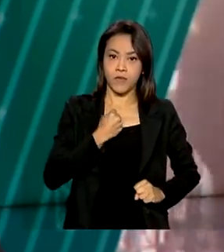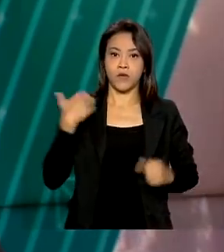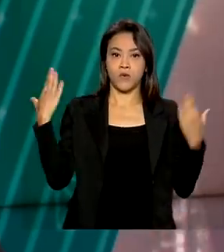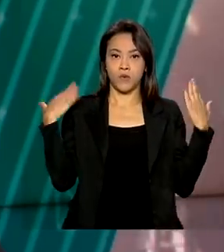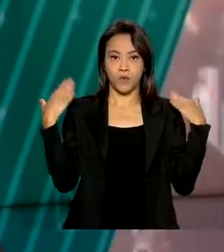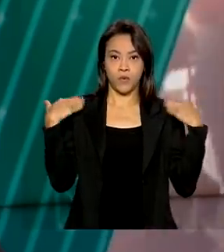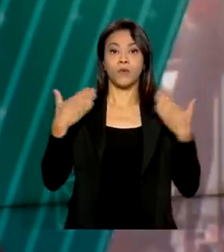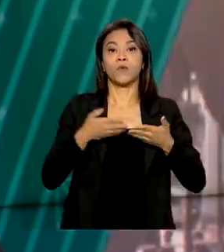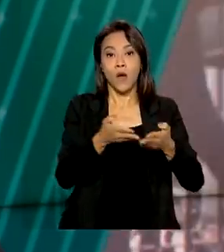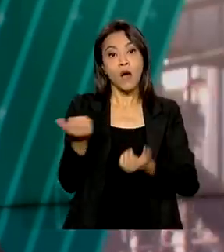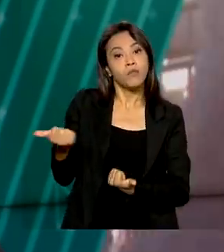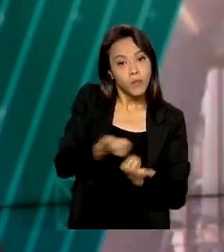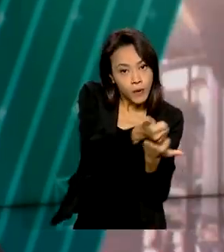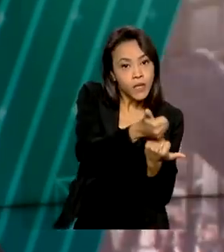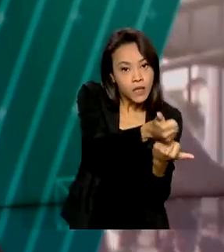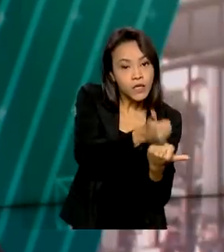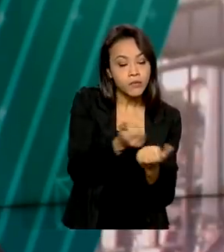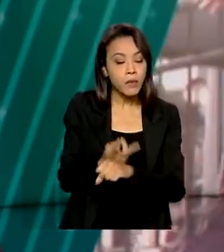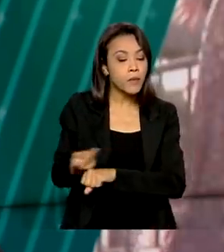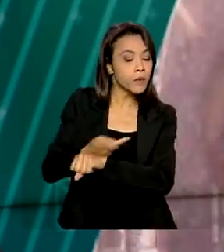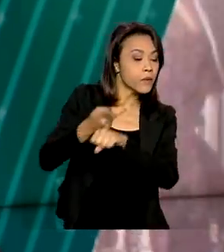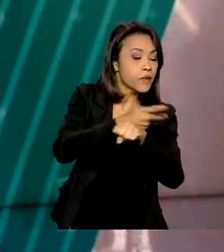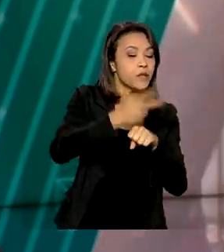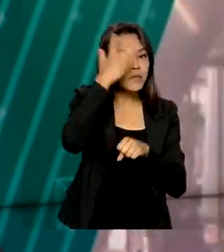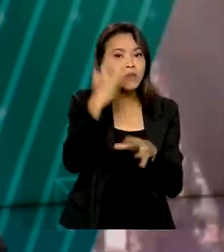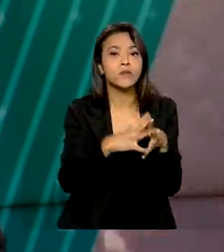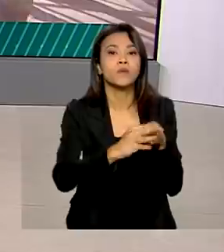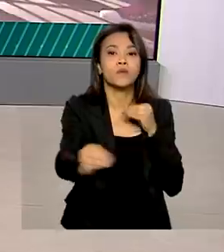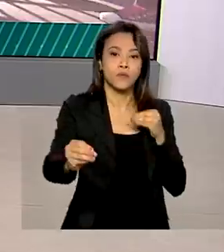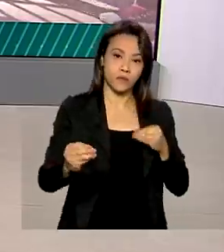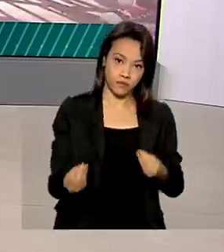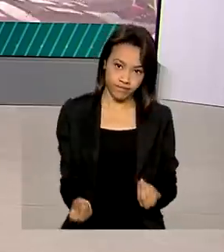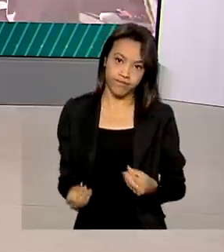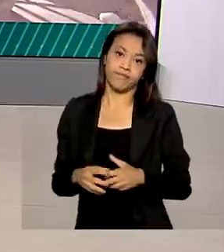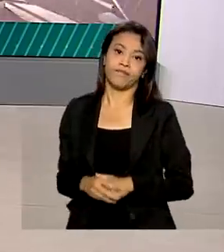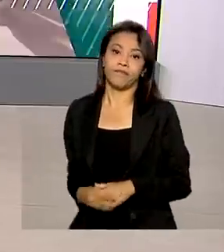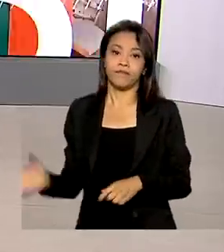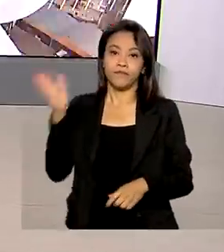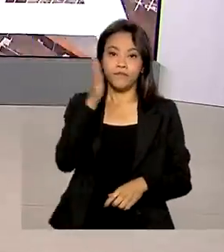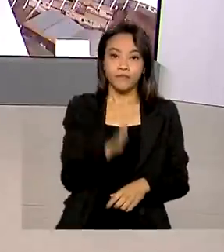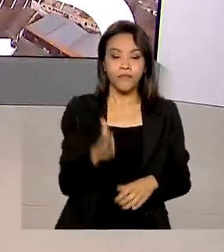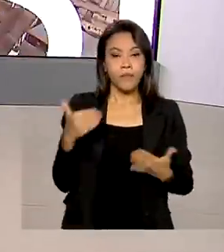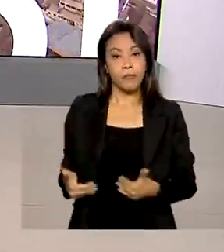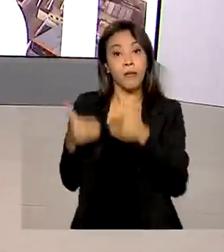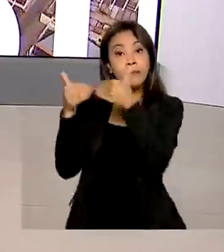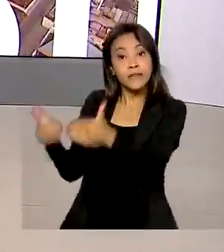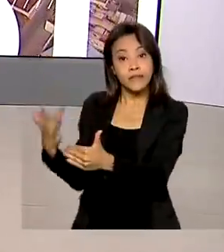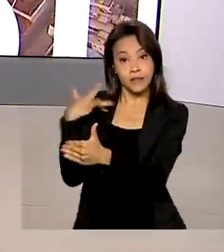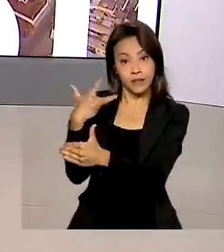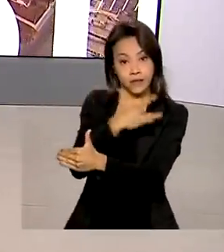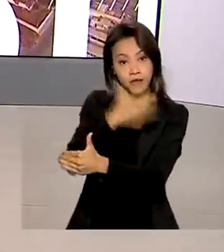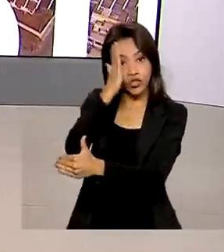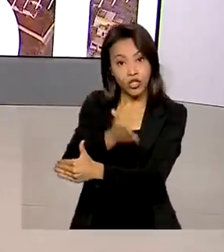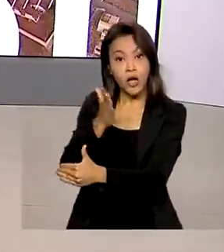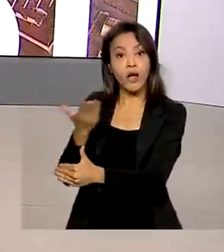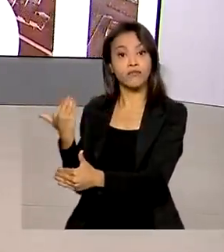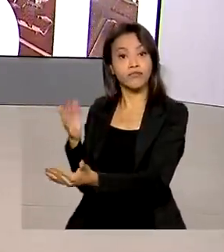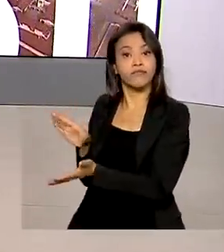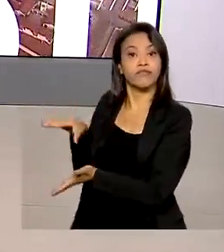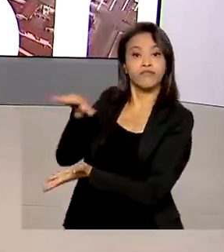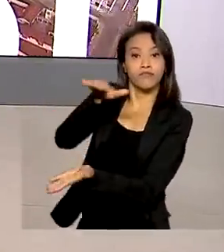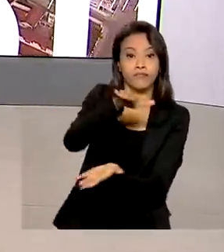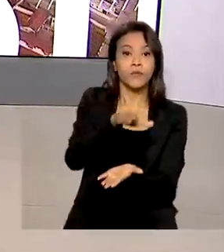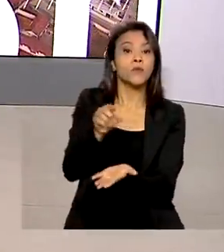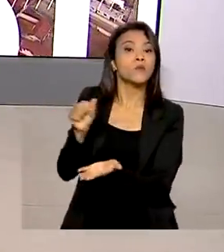defesa civil e também na busca por sobreviventes da tragédia. O Ministério da Saúde repassou mais de 400 milhões